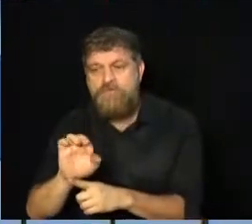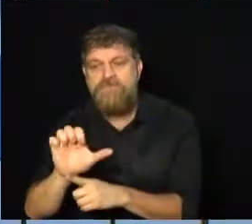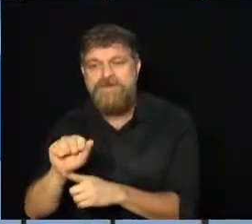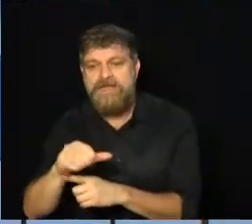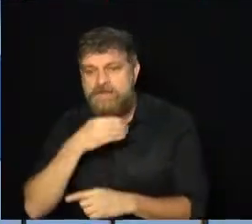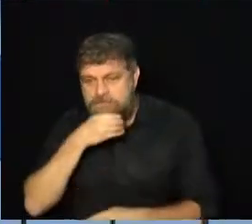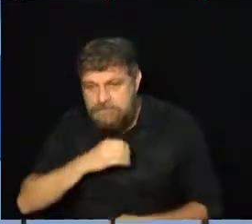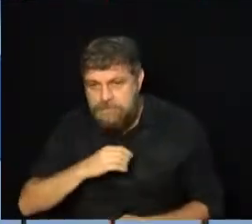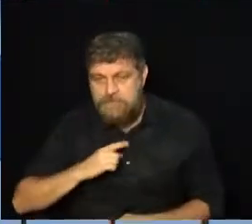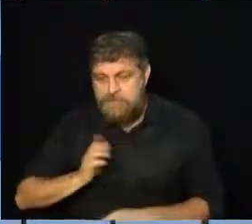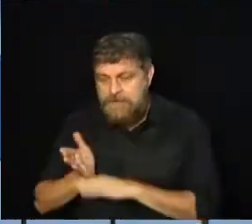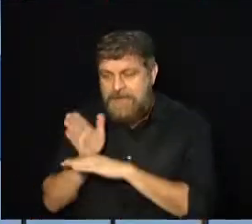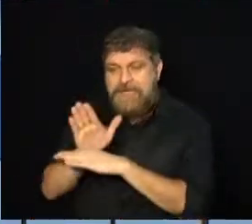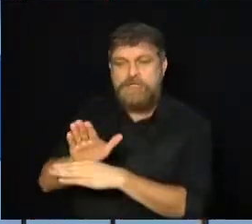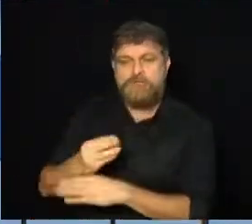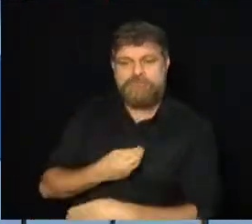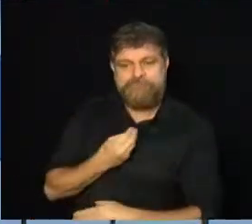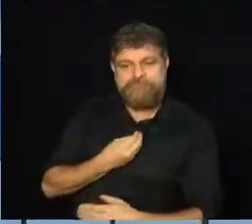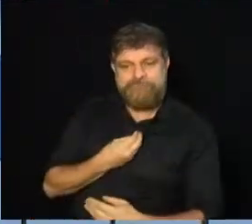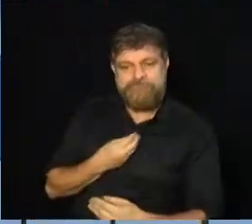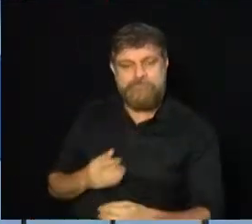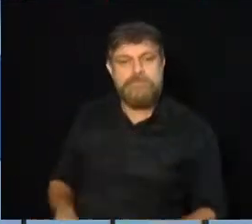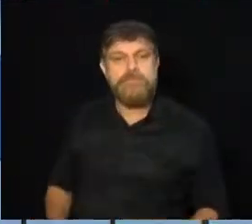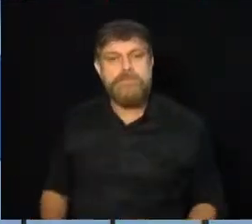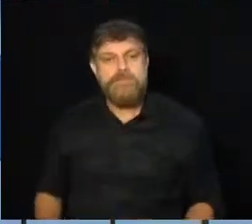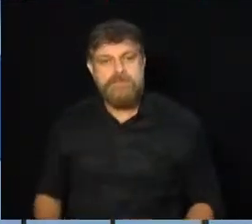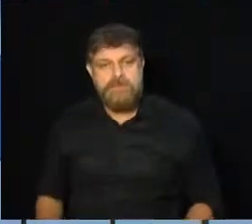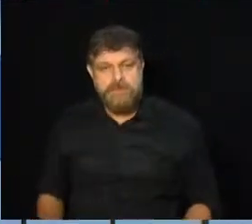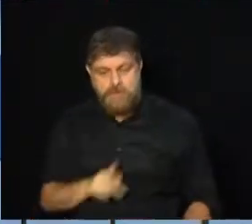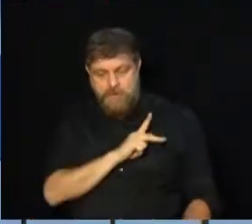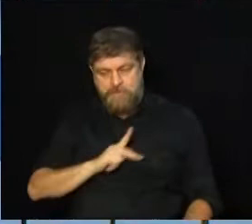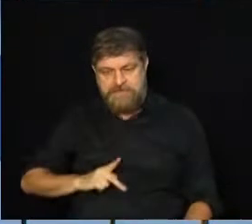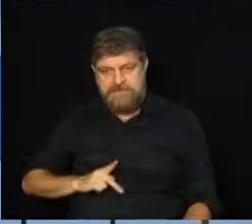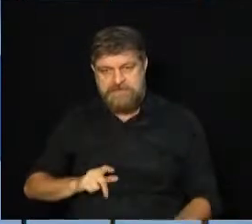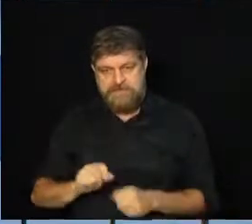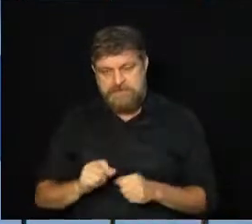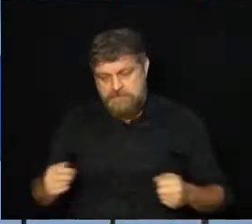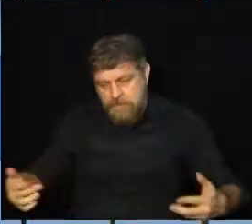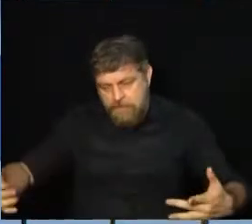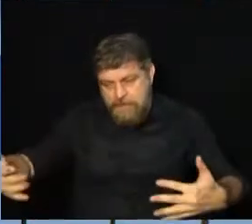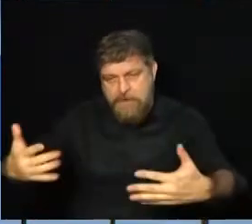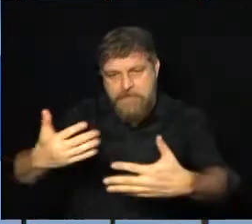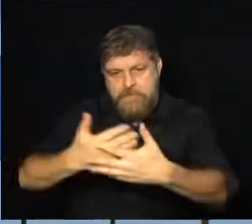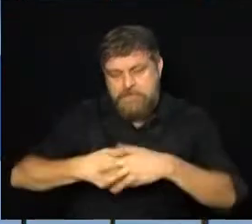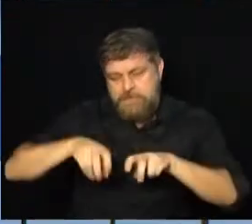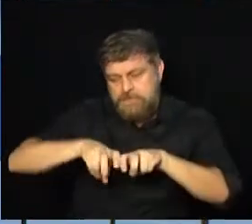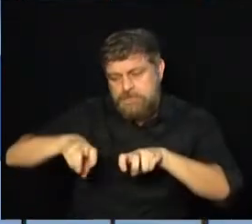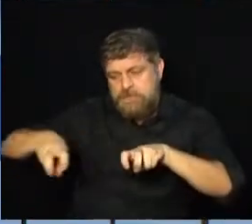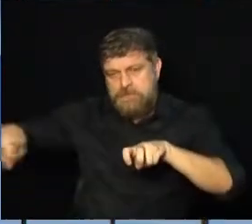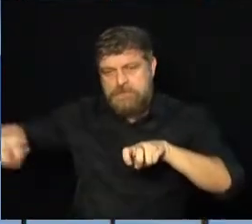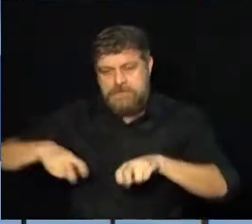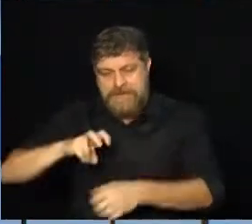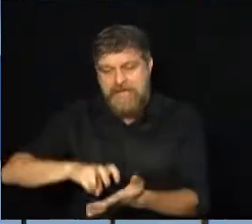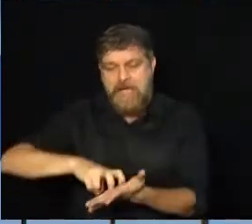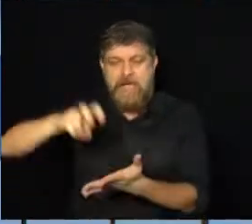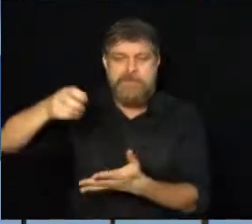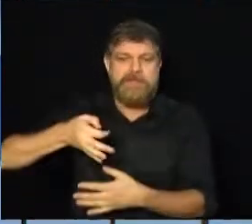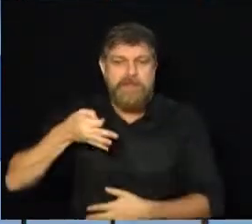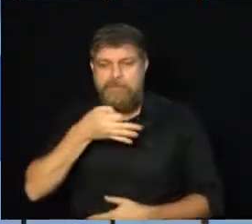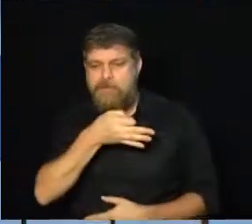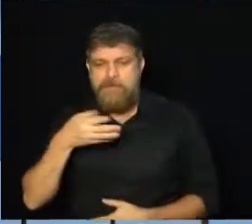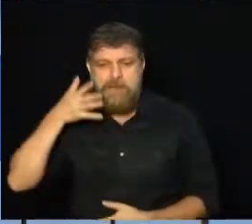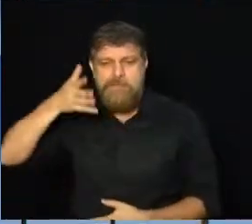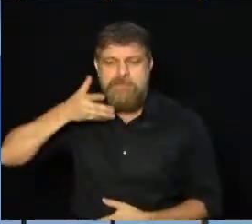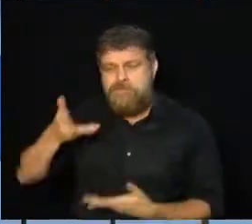Contribuições para a Vida. O presidente da comissão fez a acolhida aos convidados, que durante a manhã fizeram uma